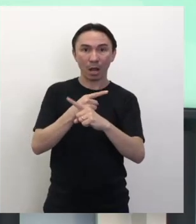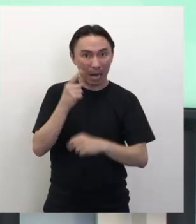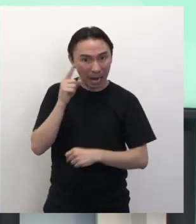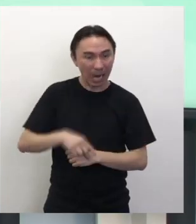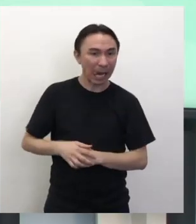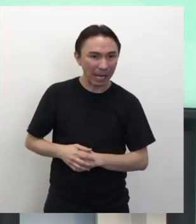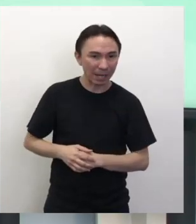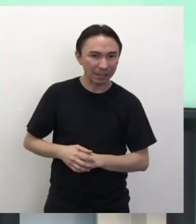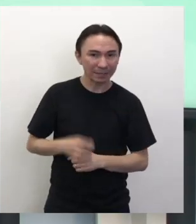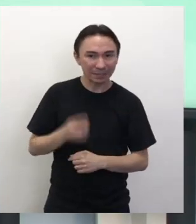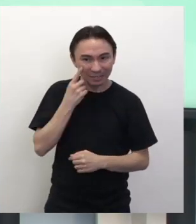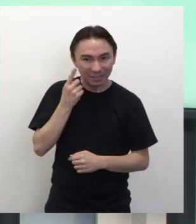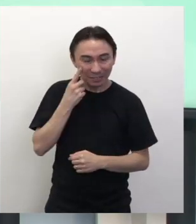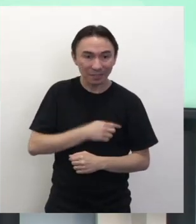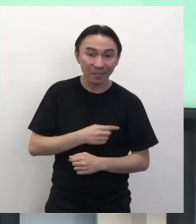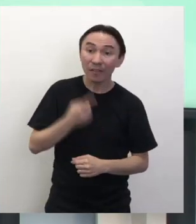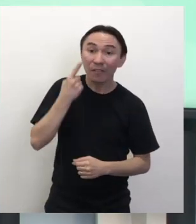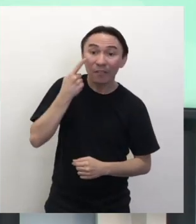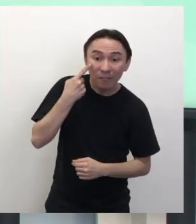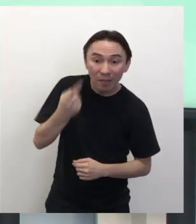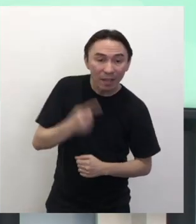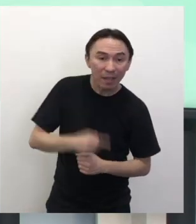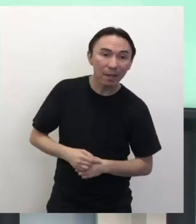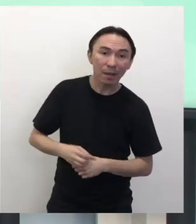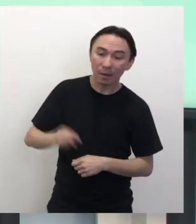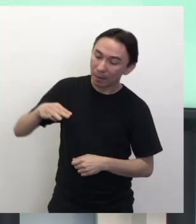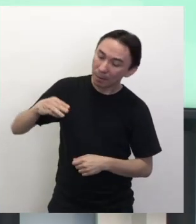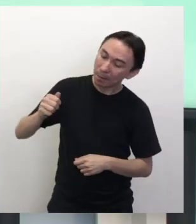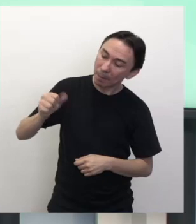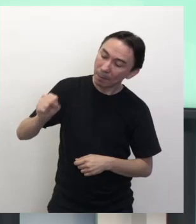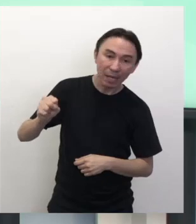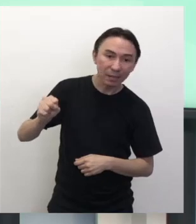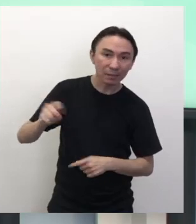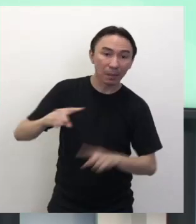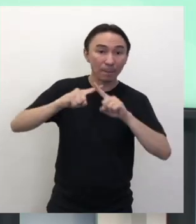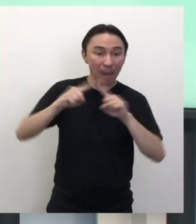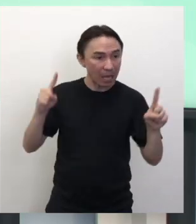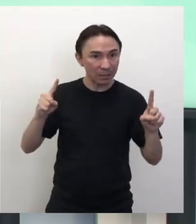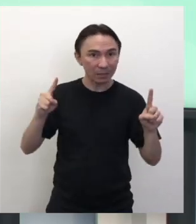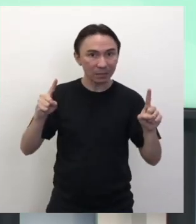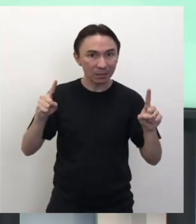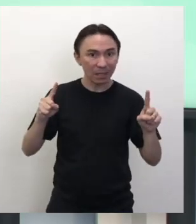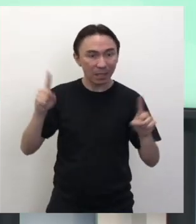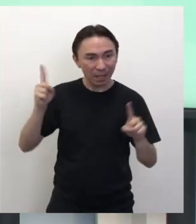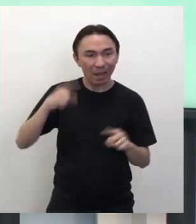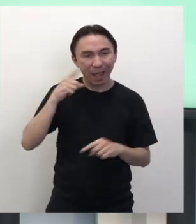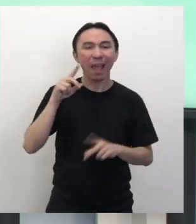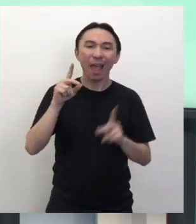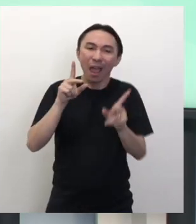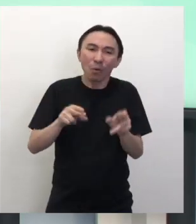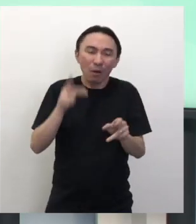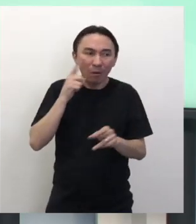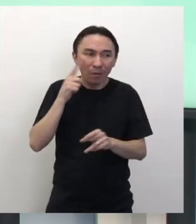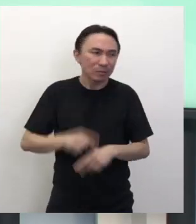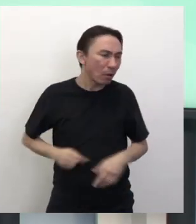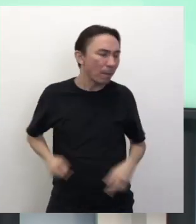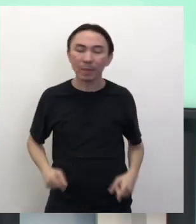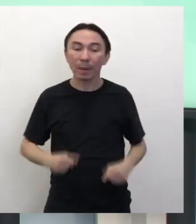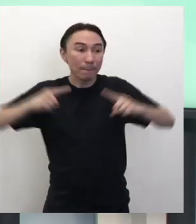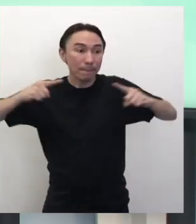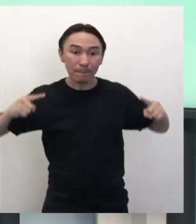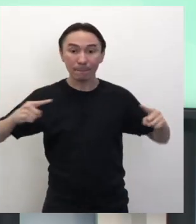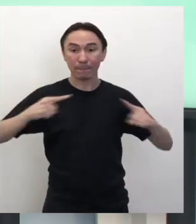quando você vê esse bendito mas aqui, ele tem essa função de quebrar a expectativa. Então, eu venho falando, não tinha a carícia